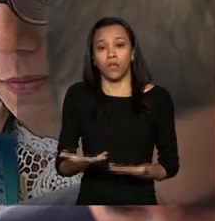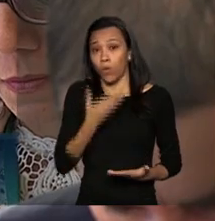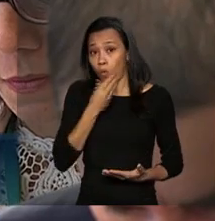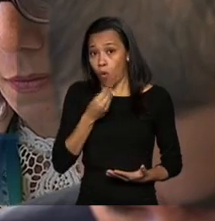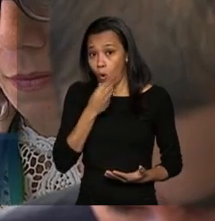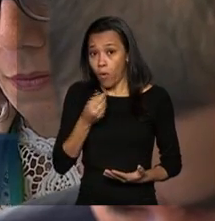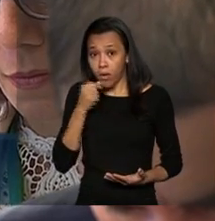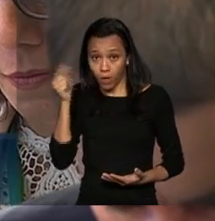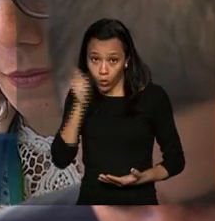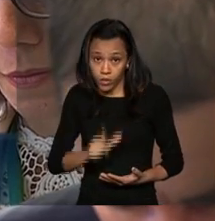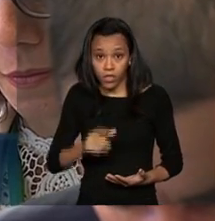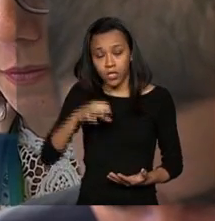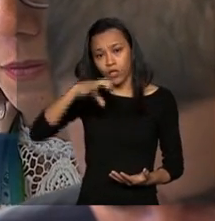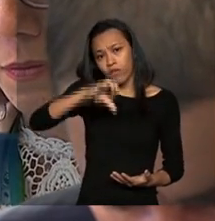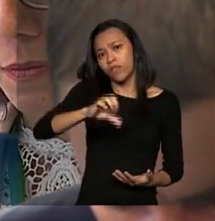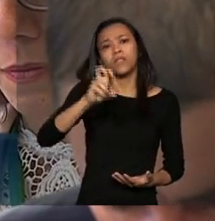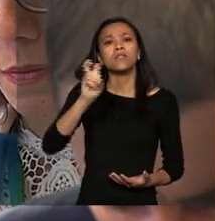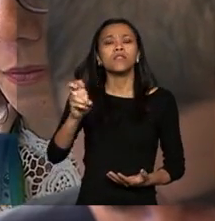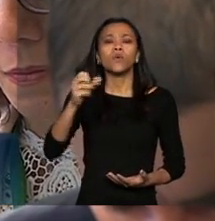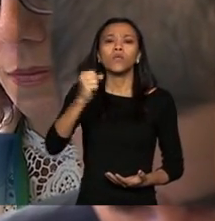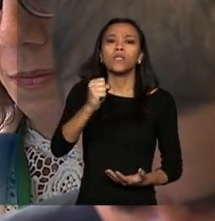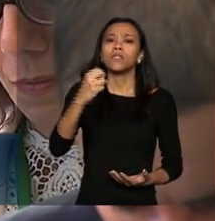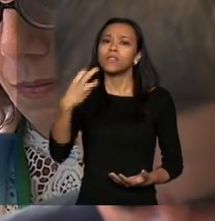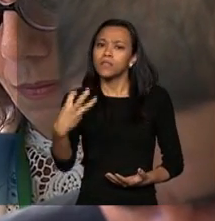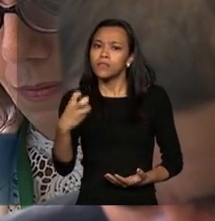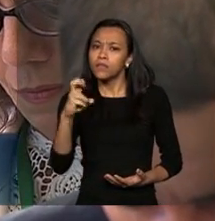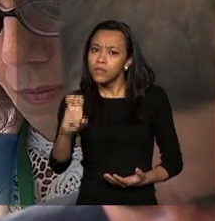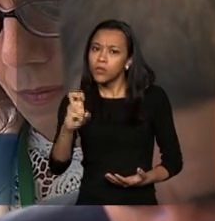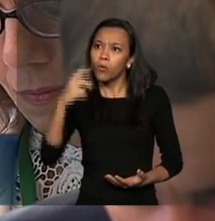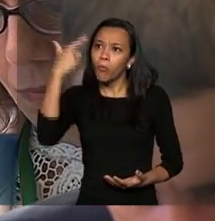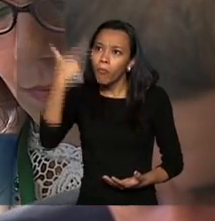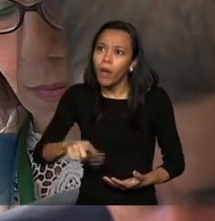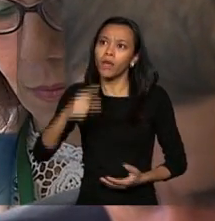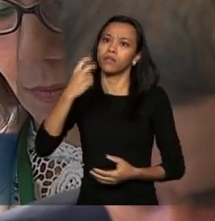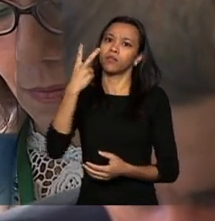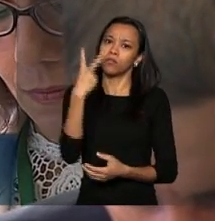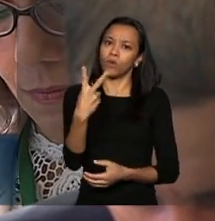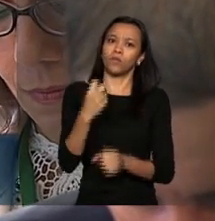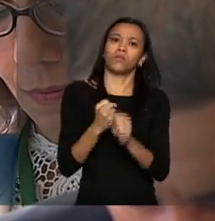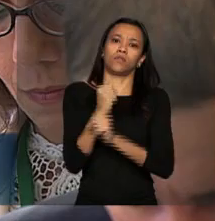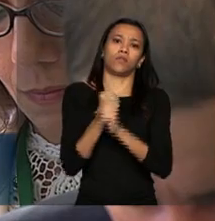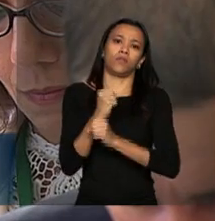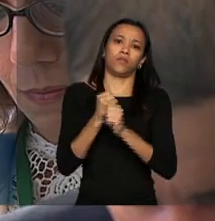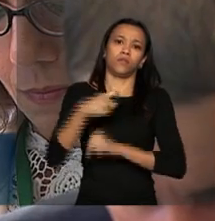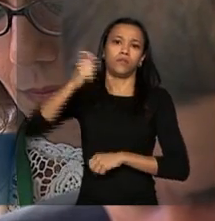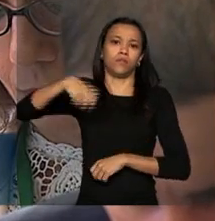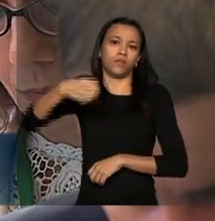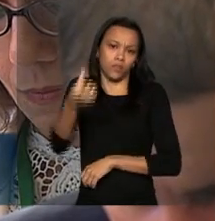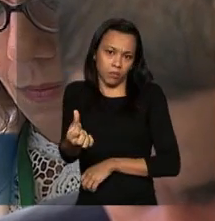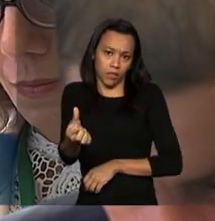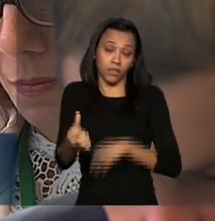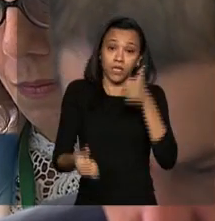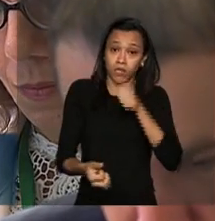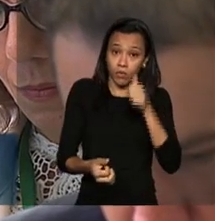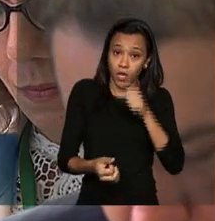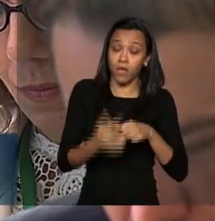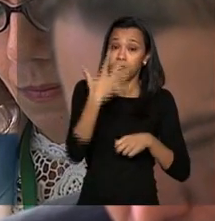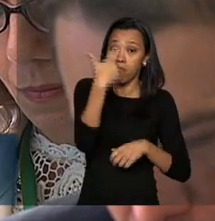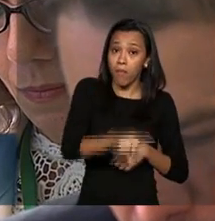atingir 85, 95 o homem teria que trabalhar mais dois anos e meio e as mulheres um ano e meio